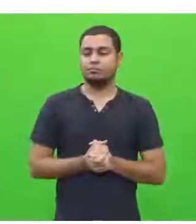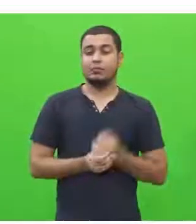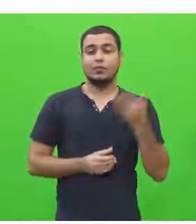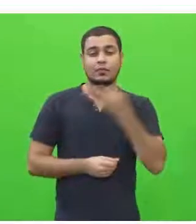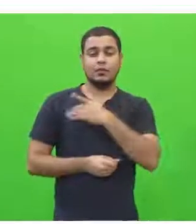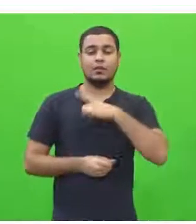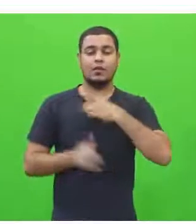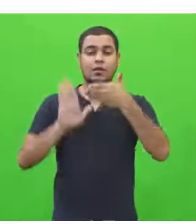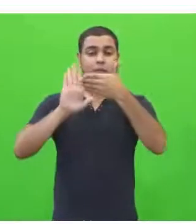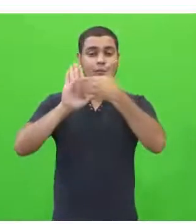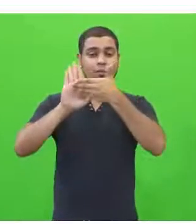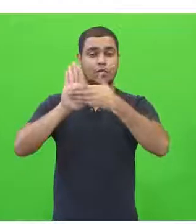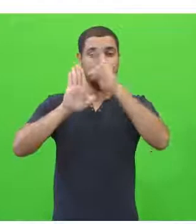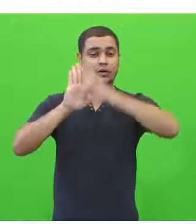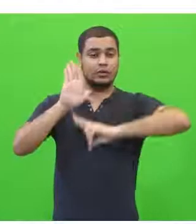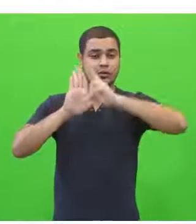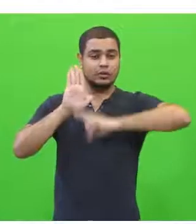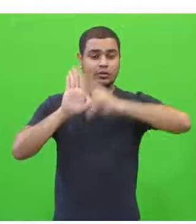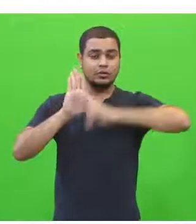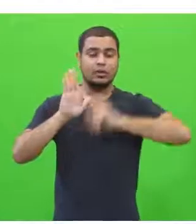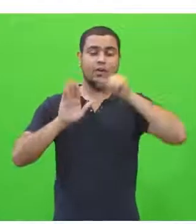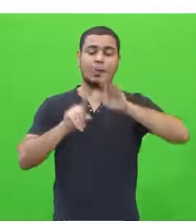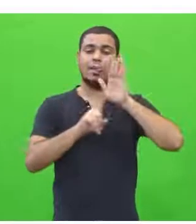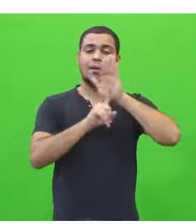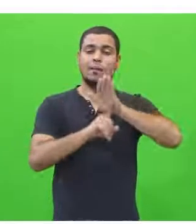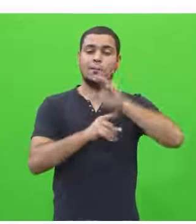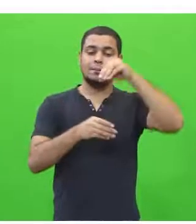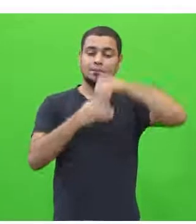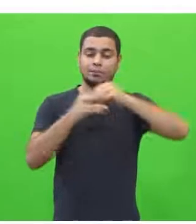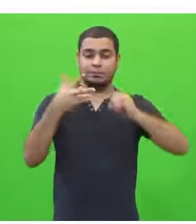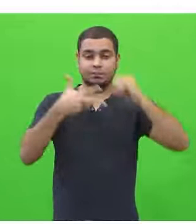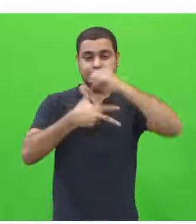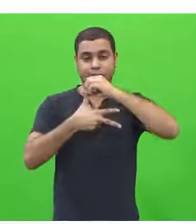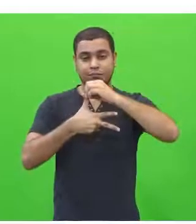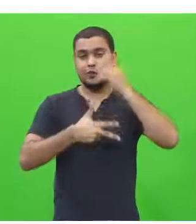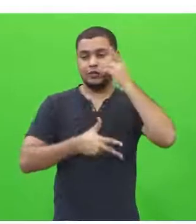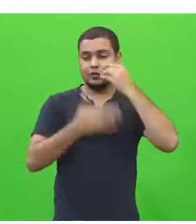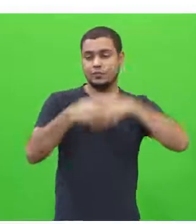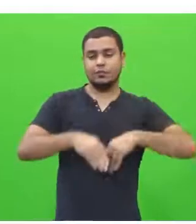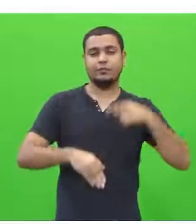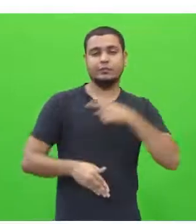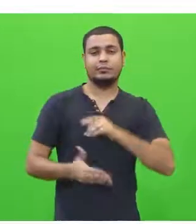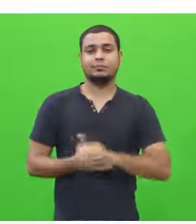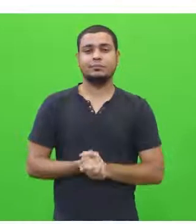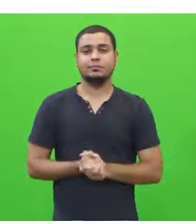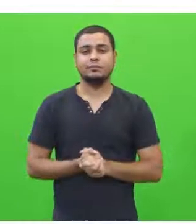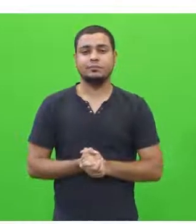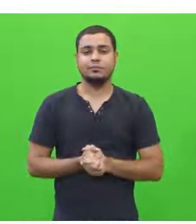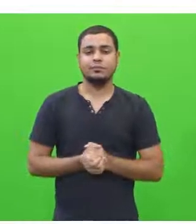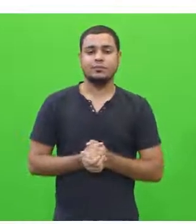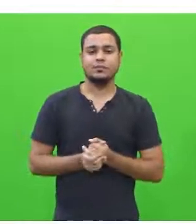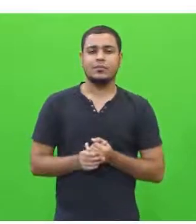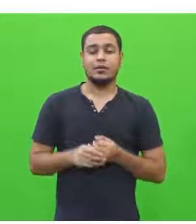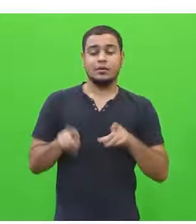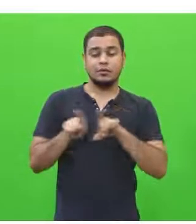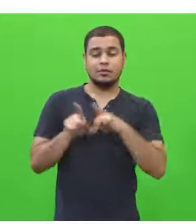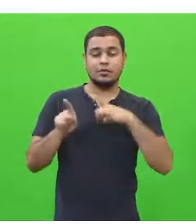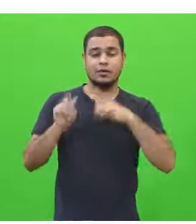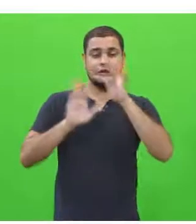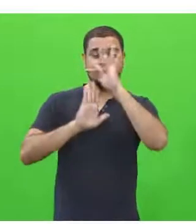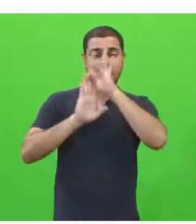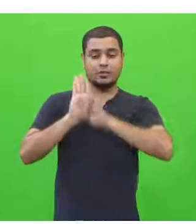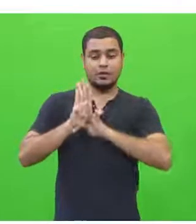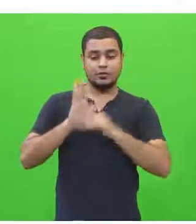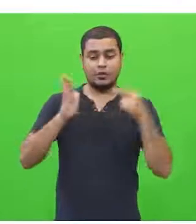proposta de redação que é como vai aparecer no dia da prova e nós temos o seguinte texto. A